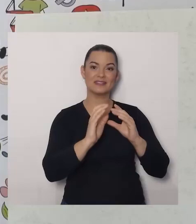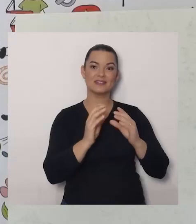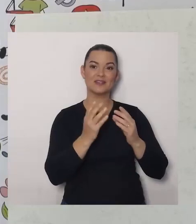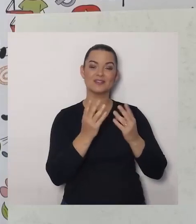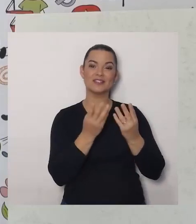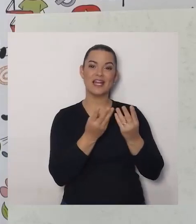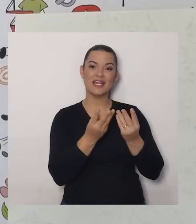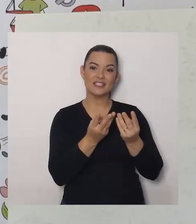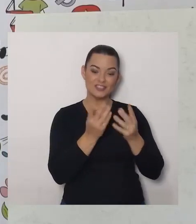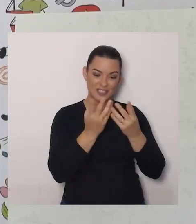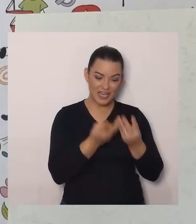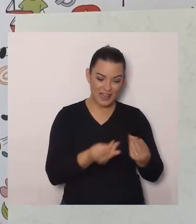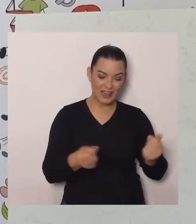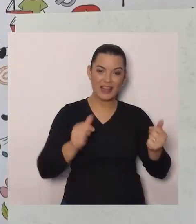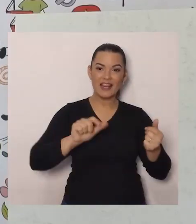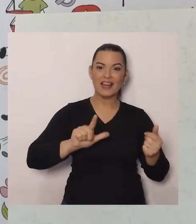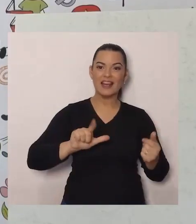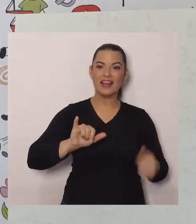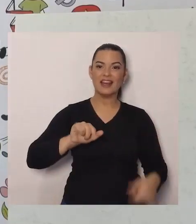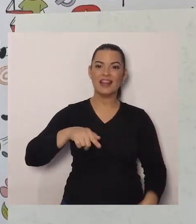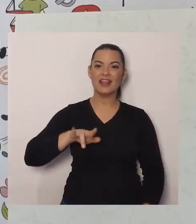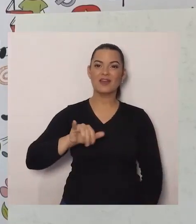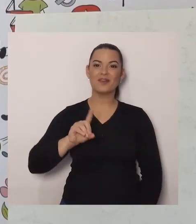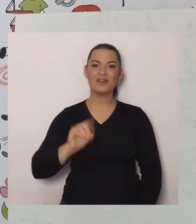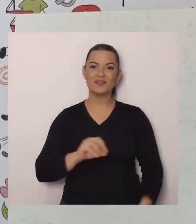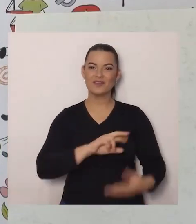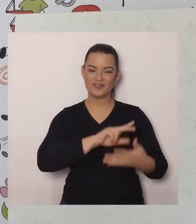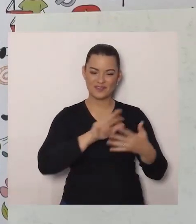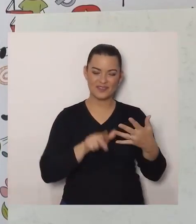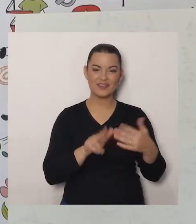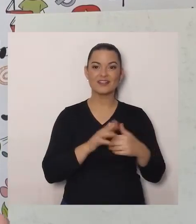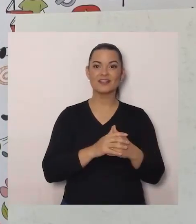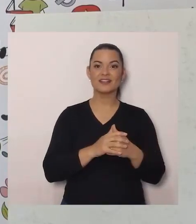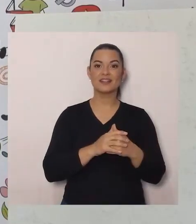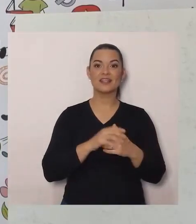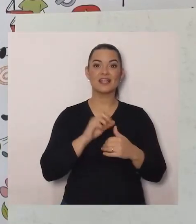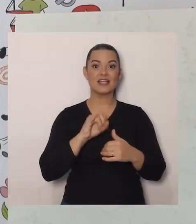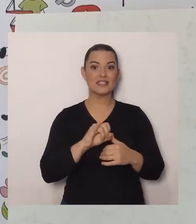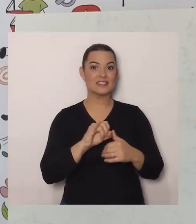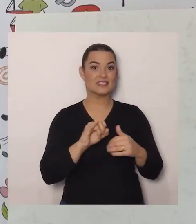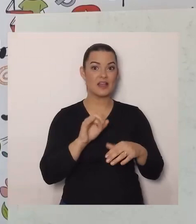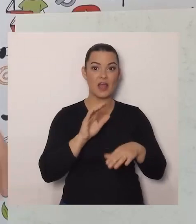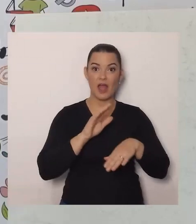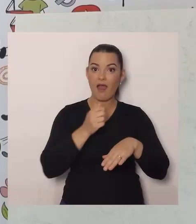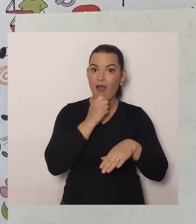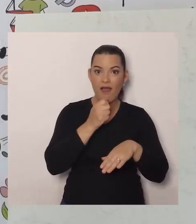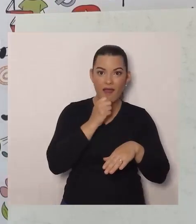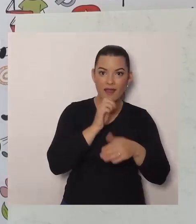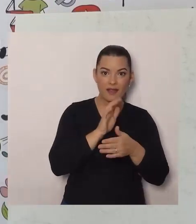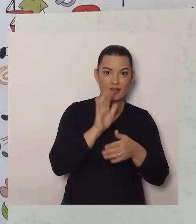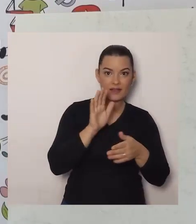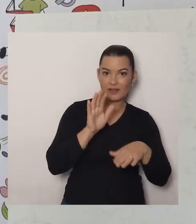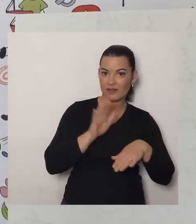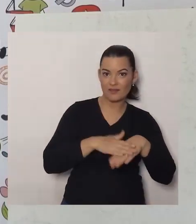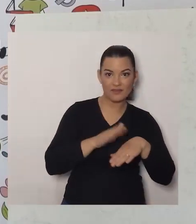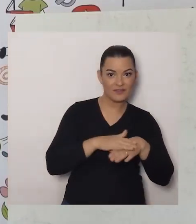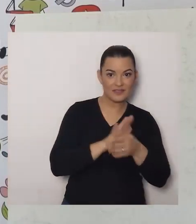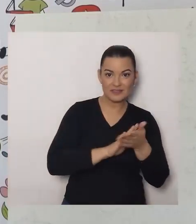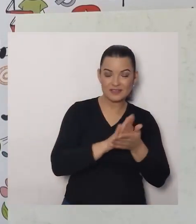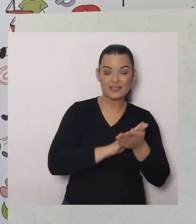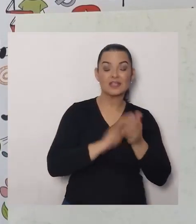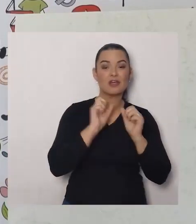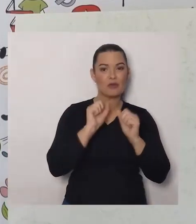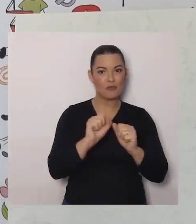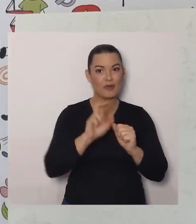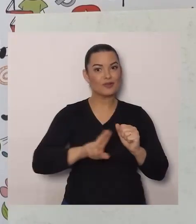Tá bom? Quem ainda não fez, Tem o final de semana, Aí pela frente, Para experimentar, Mande para o e-mail da